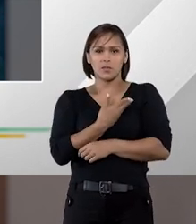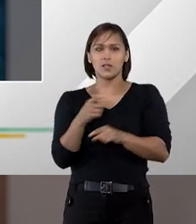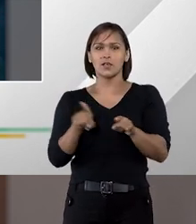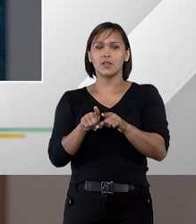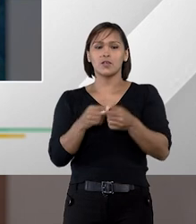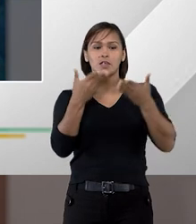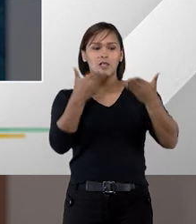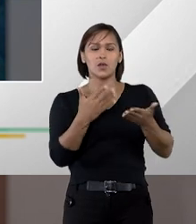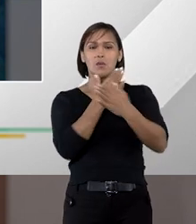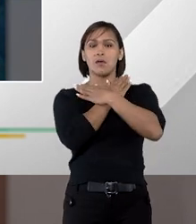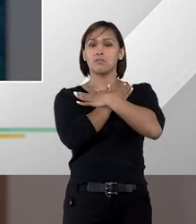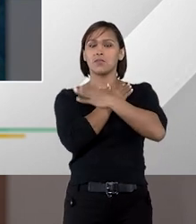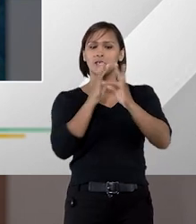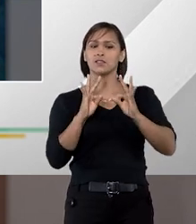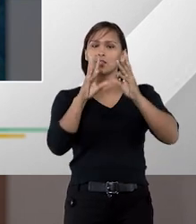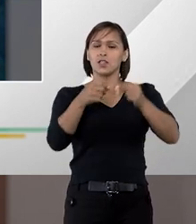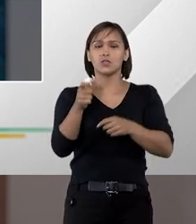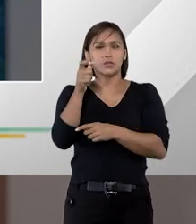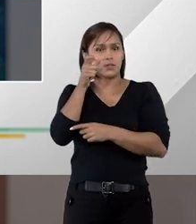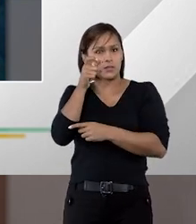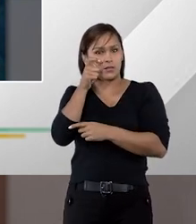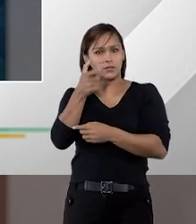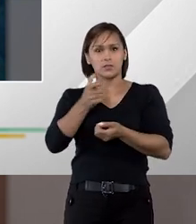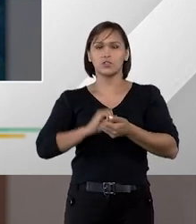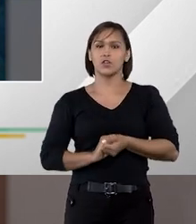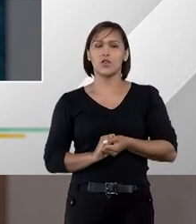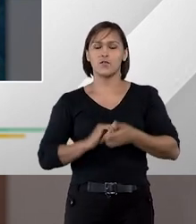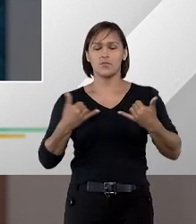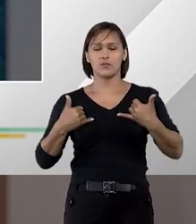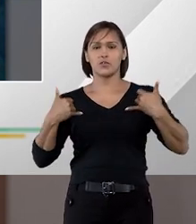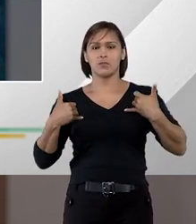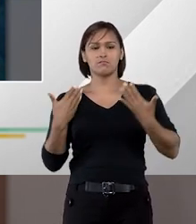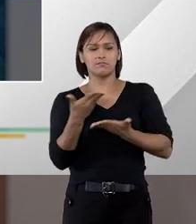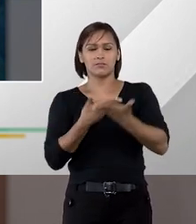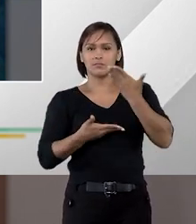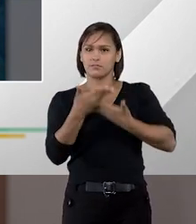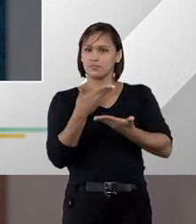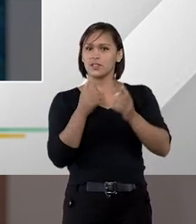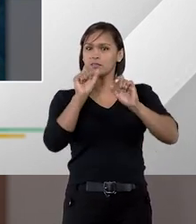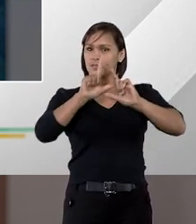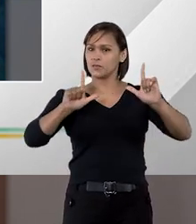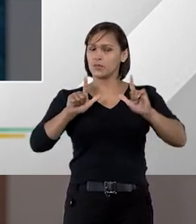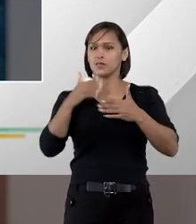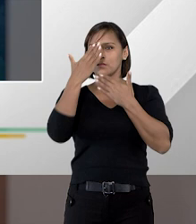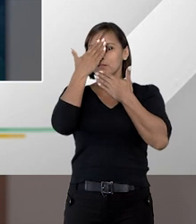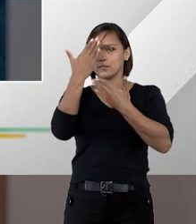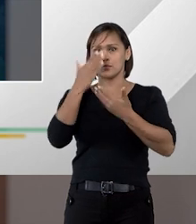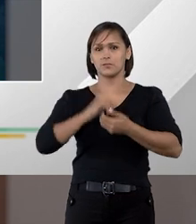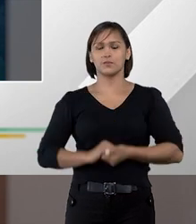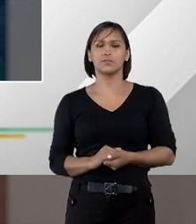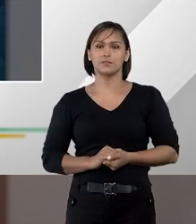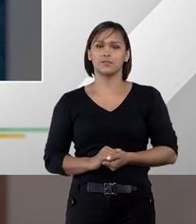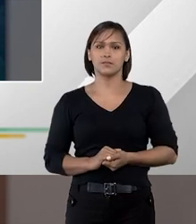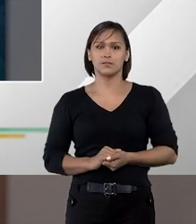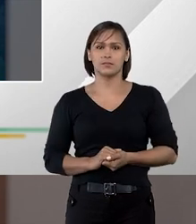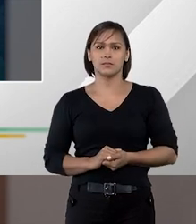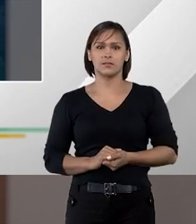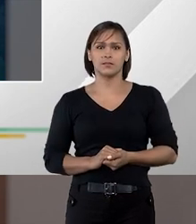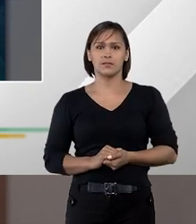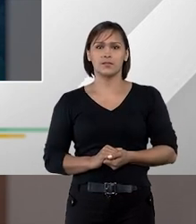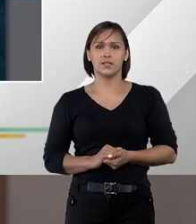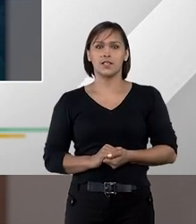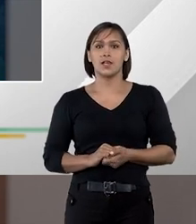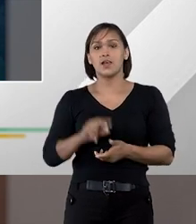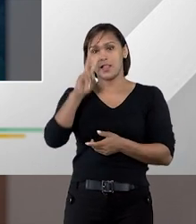e aqui um grande abraço a todos telespectadores foi um grande prazer participar desse programa muito obrigado e